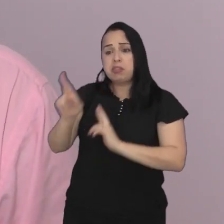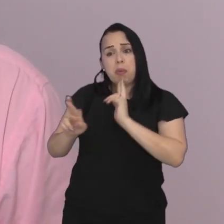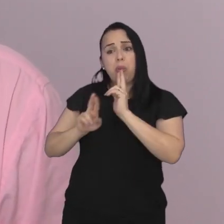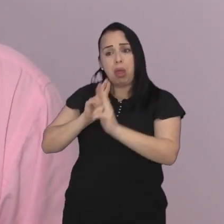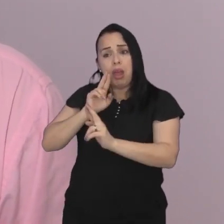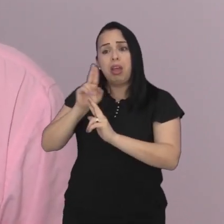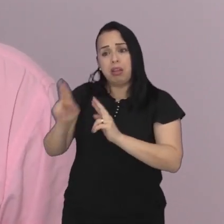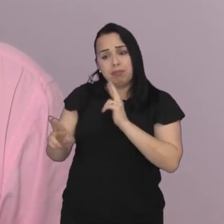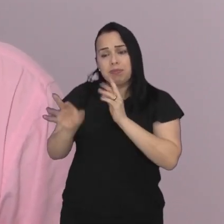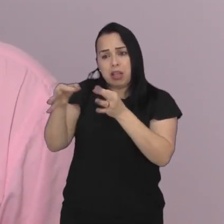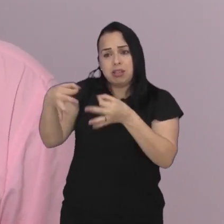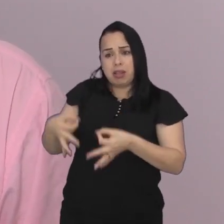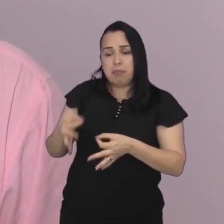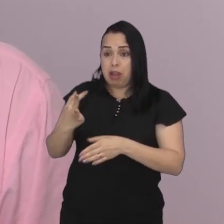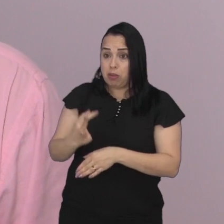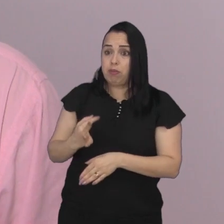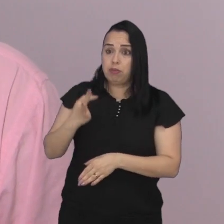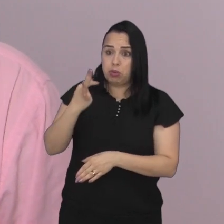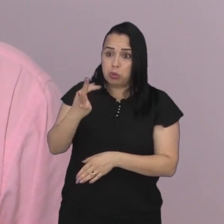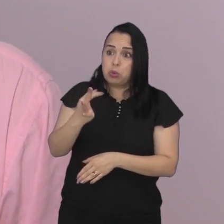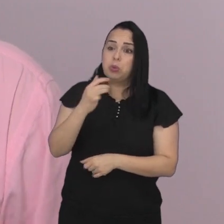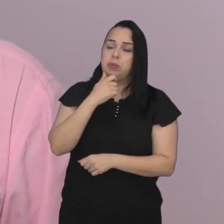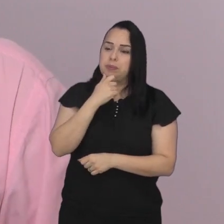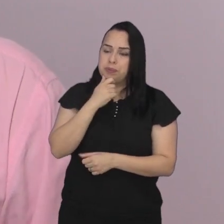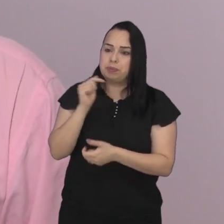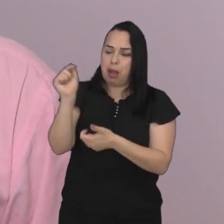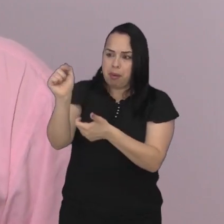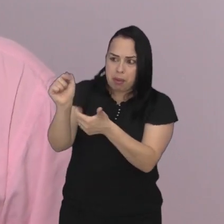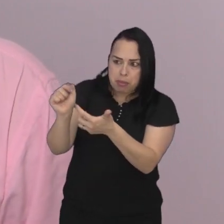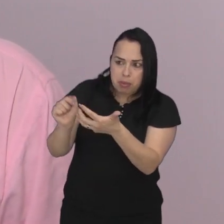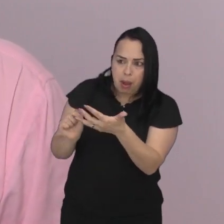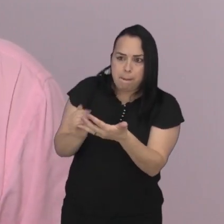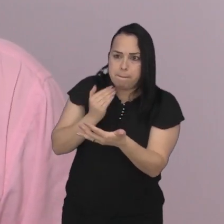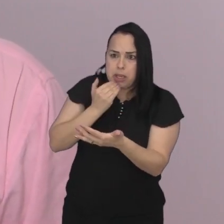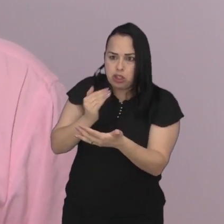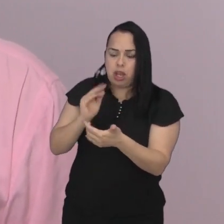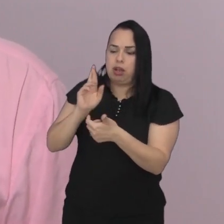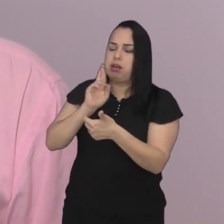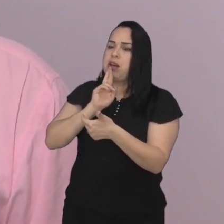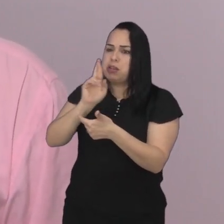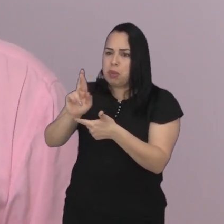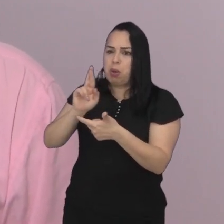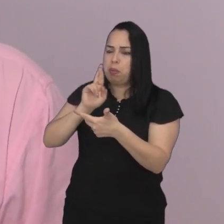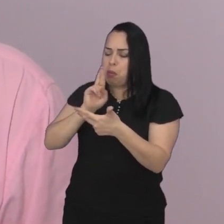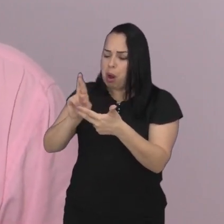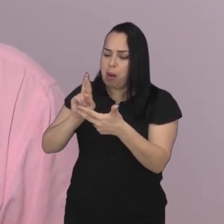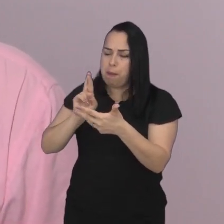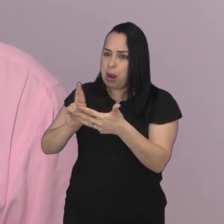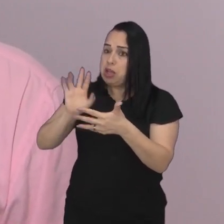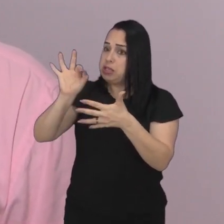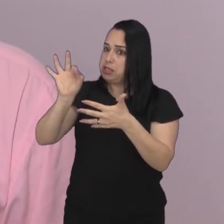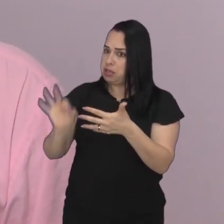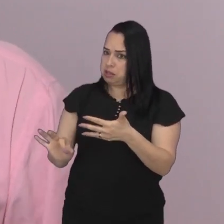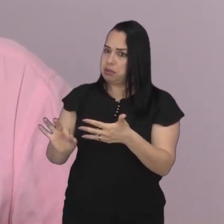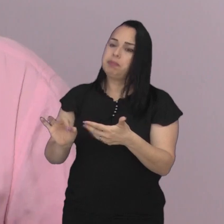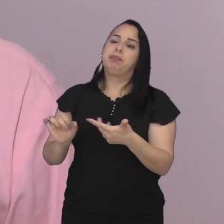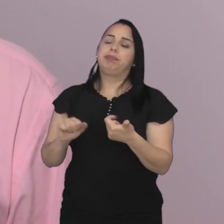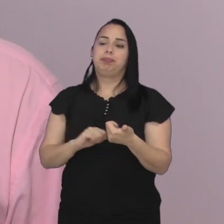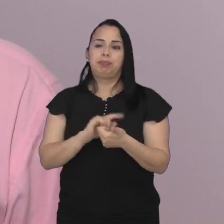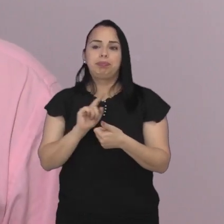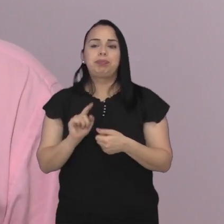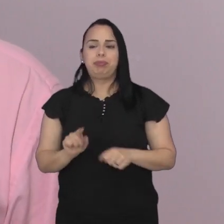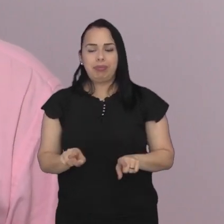dúvidas dos vereadores para, posteriormente, conseguir, caso a caso, a gente dar a resposta da forma mais satisfatória